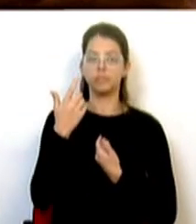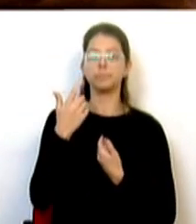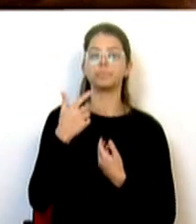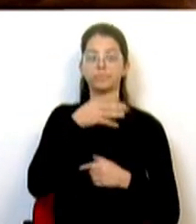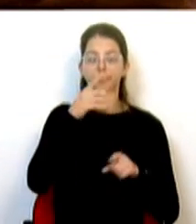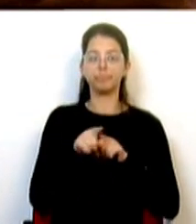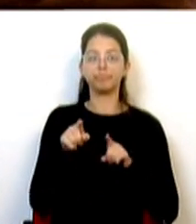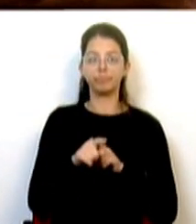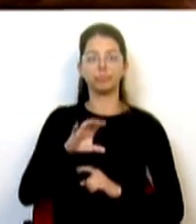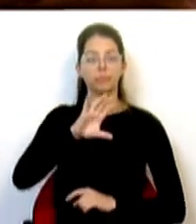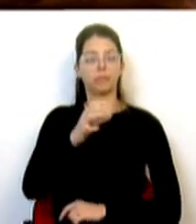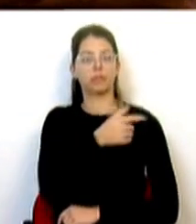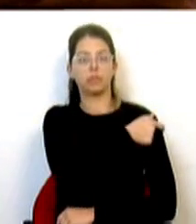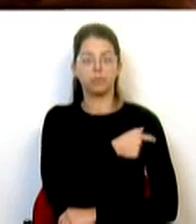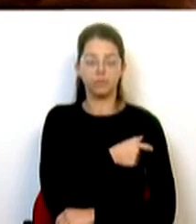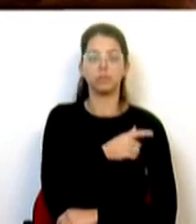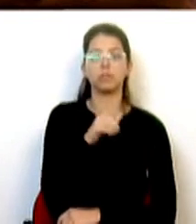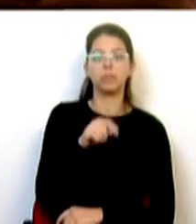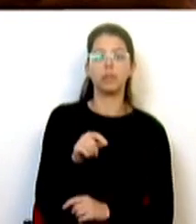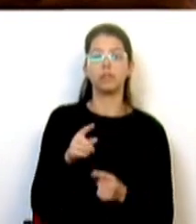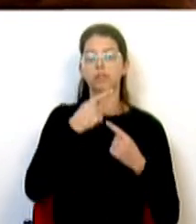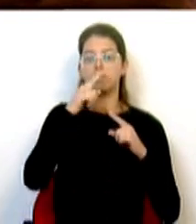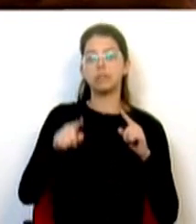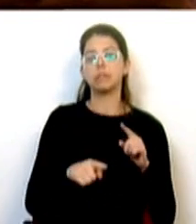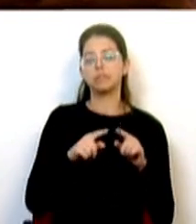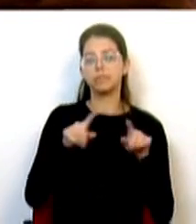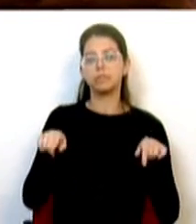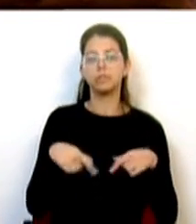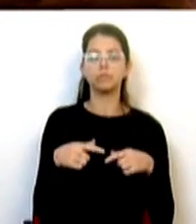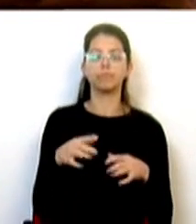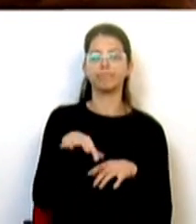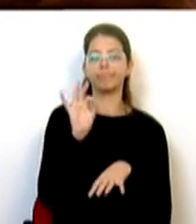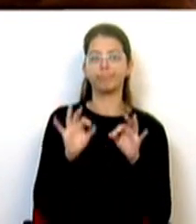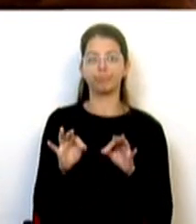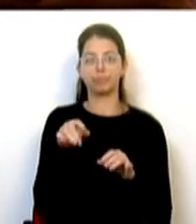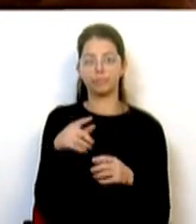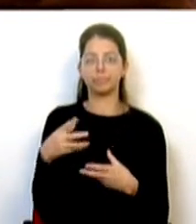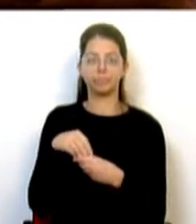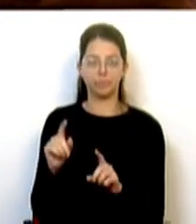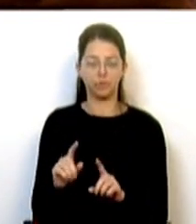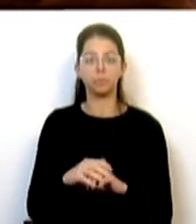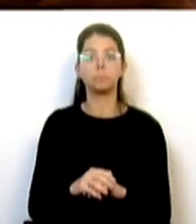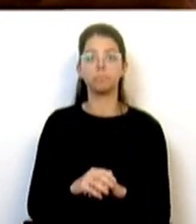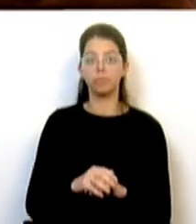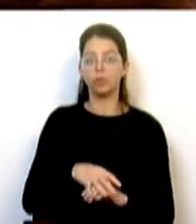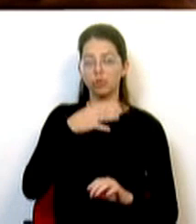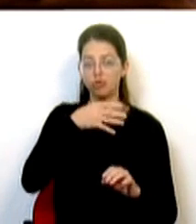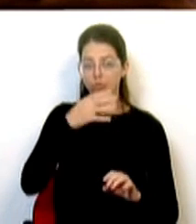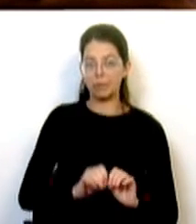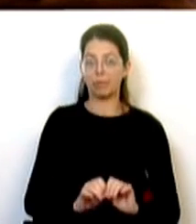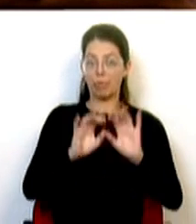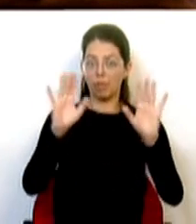representação do meu país e não do círculo eleitoral pelo qual fui eleito. Feito este esclarecimento prévio,